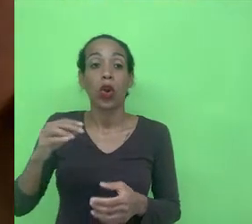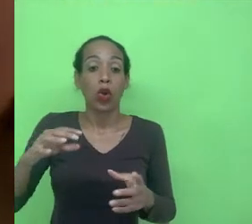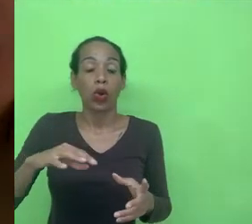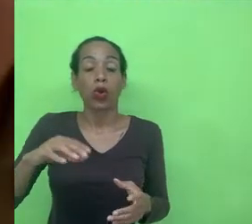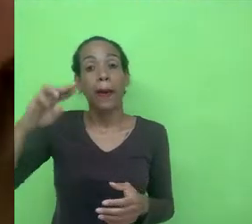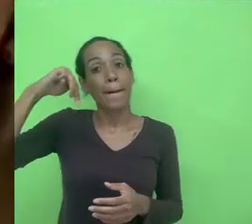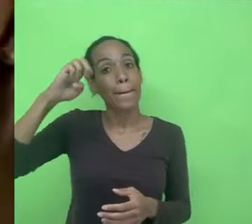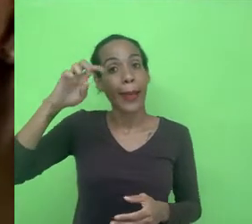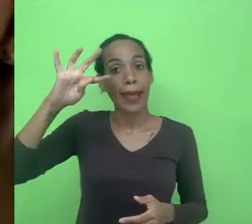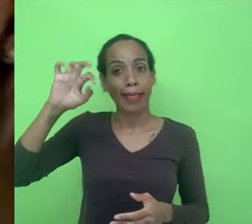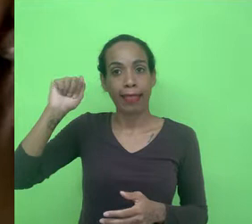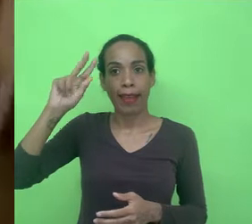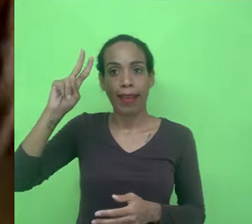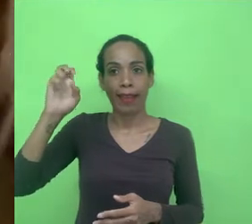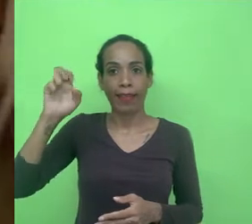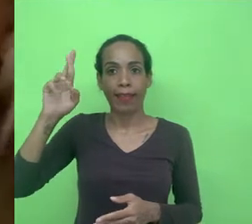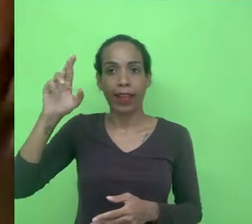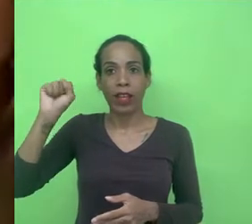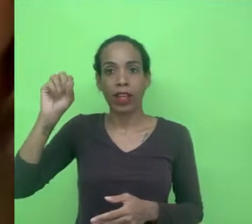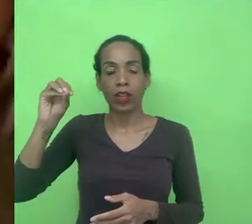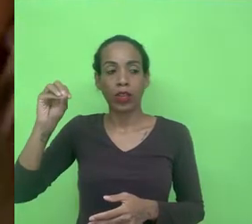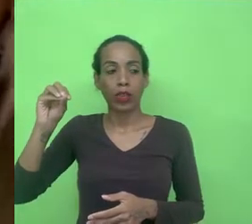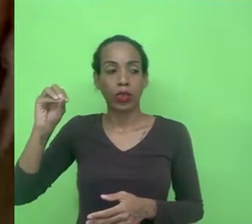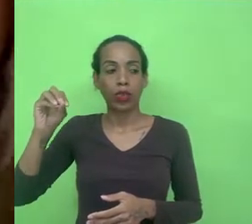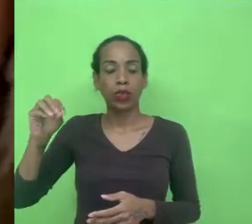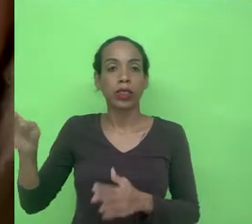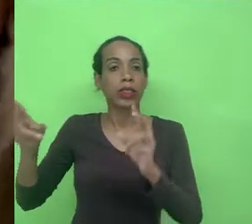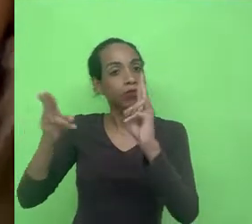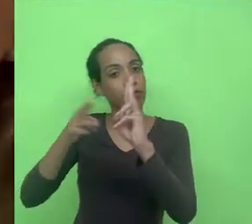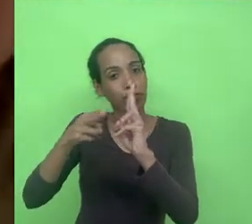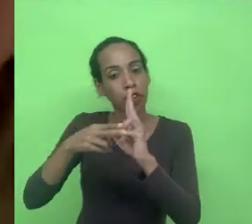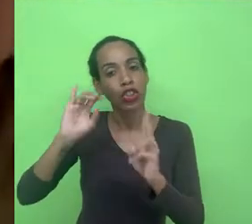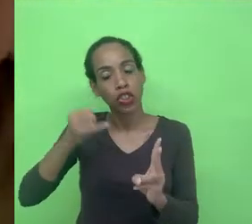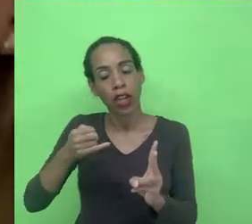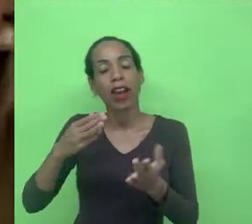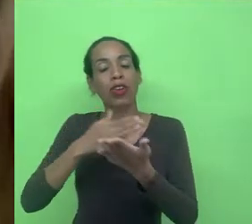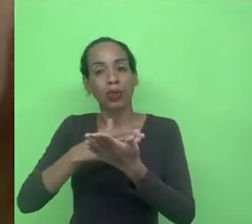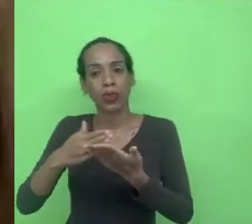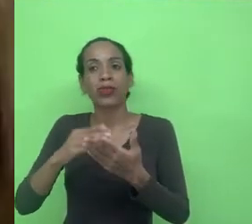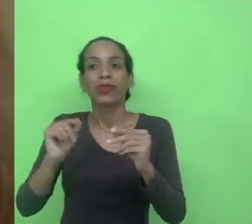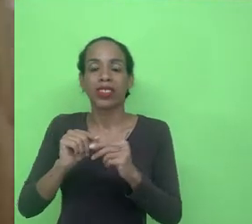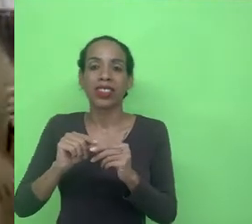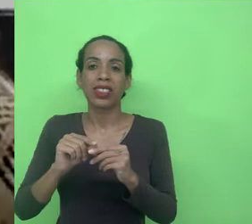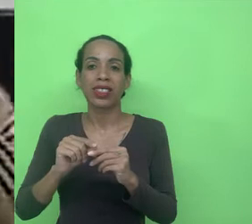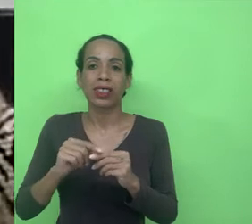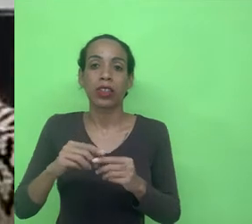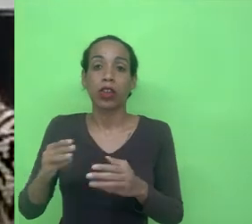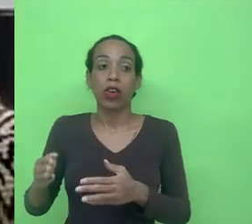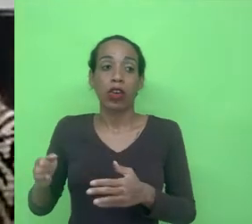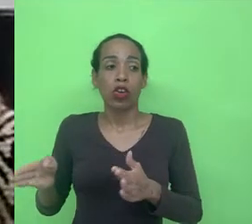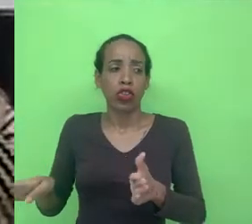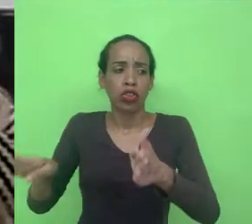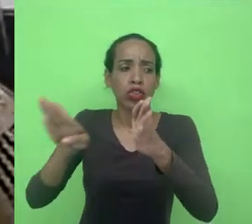plus até para os indígenas já houve essa simulação eles foram lá nos redutos